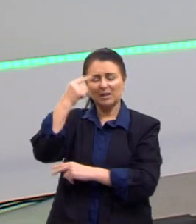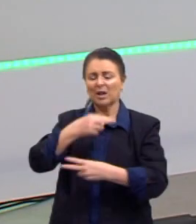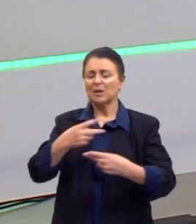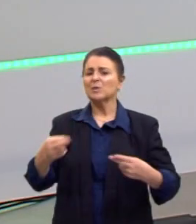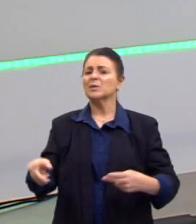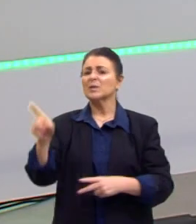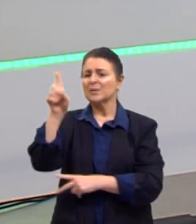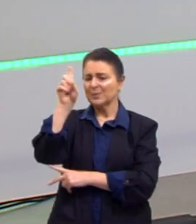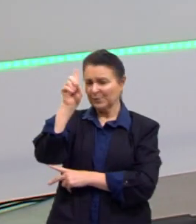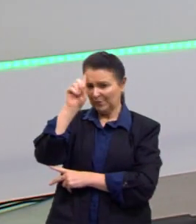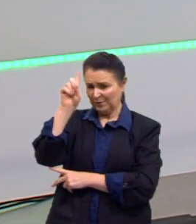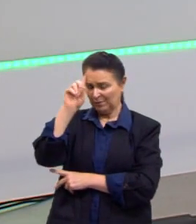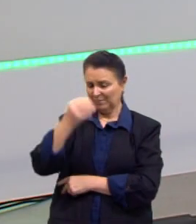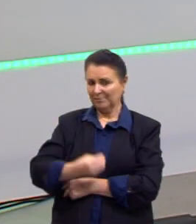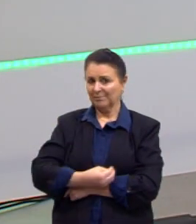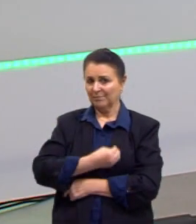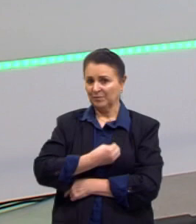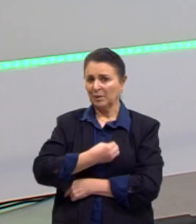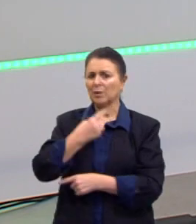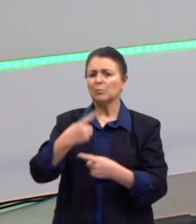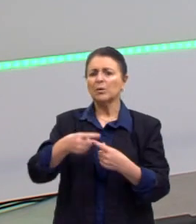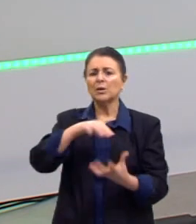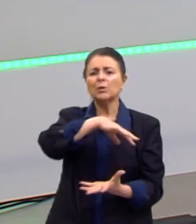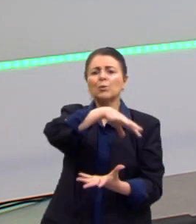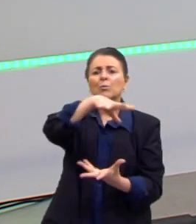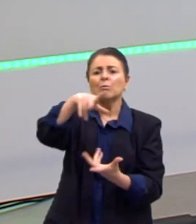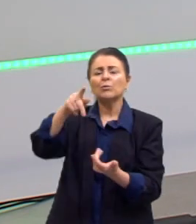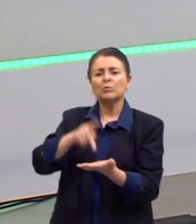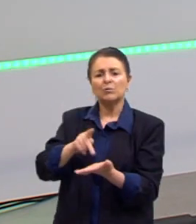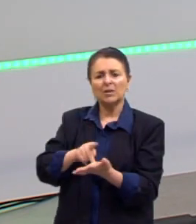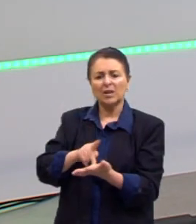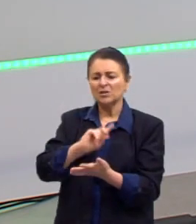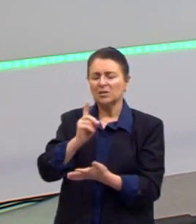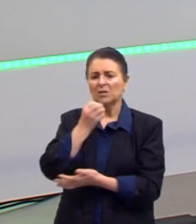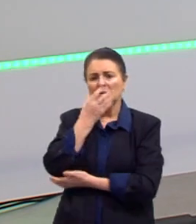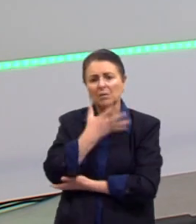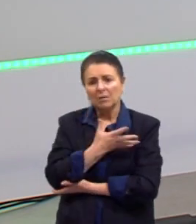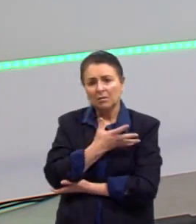a dia. Por que o original é um desastre? O que faz dele um desastre?